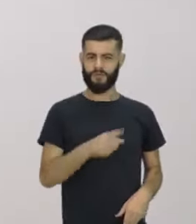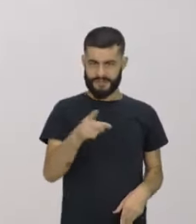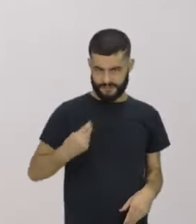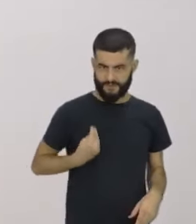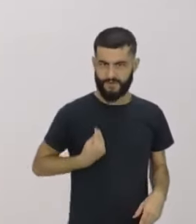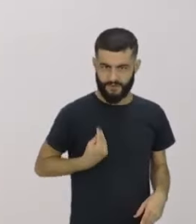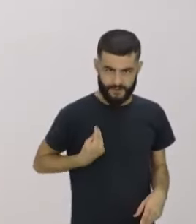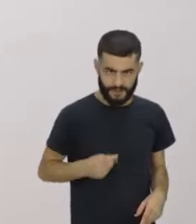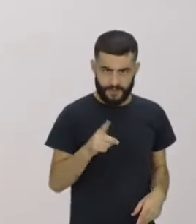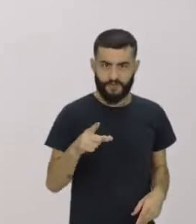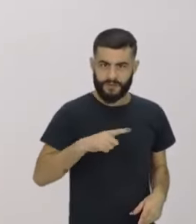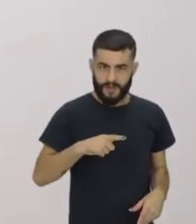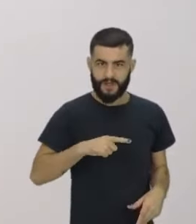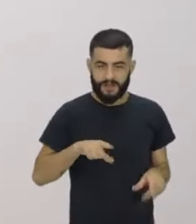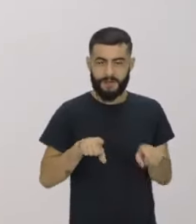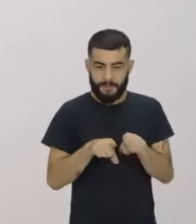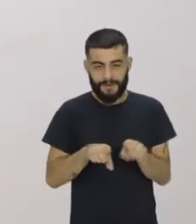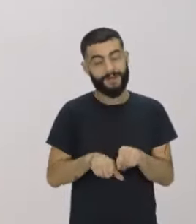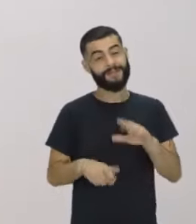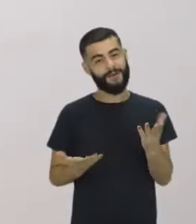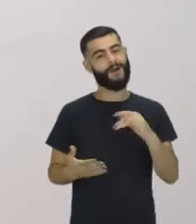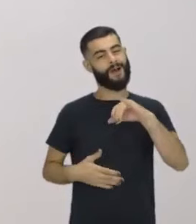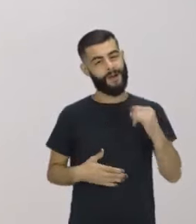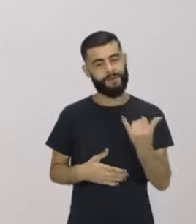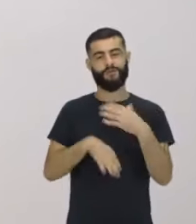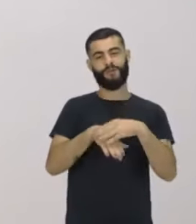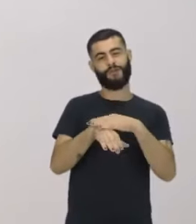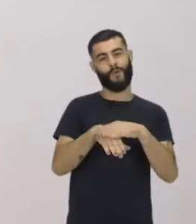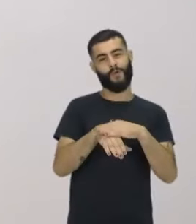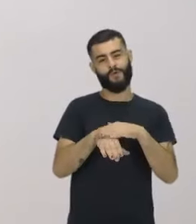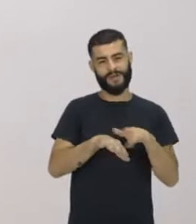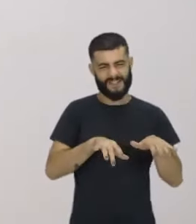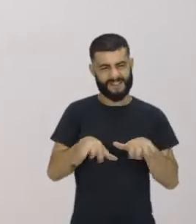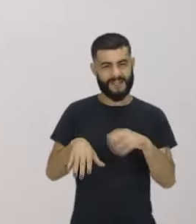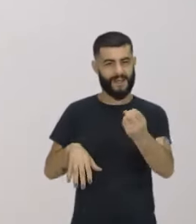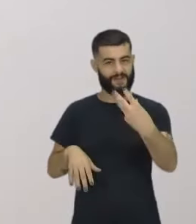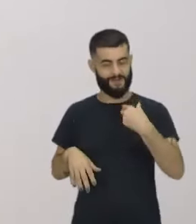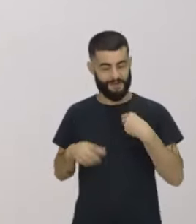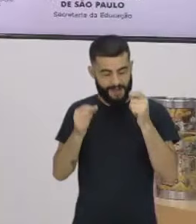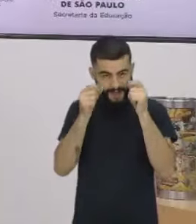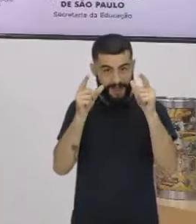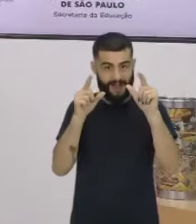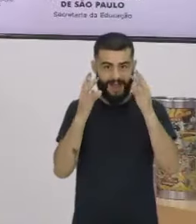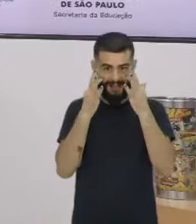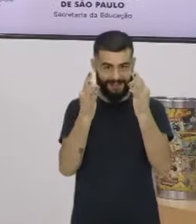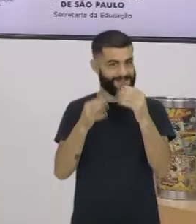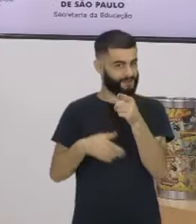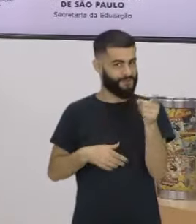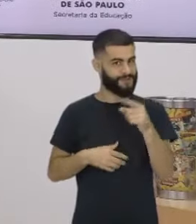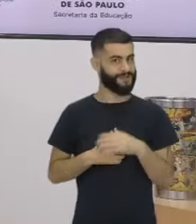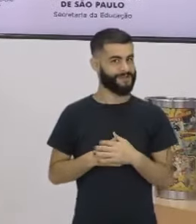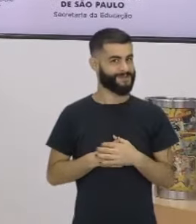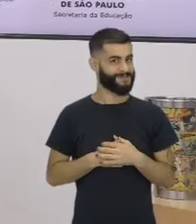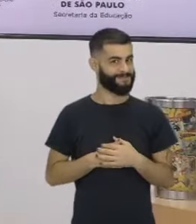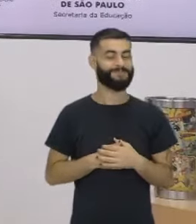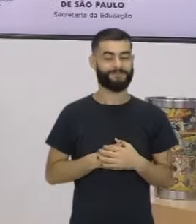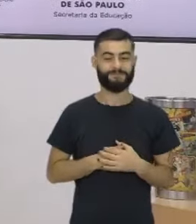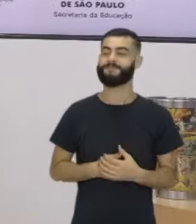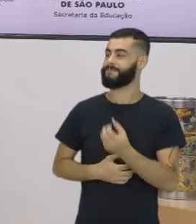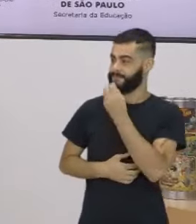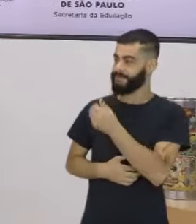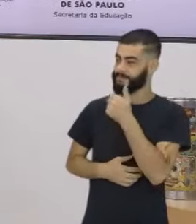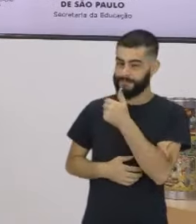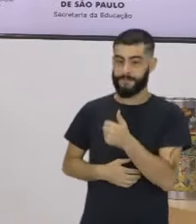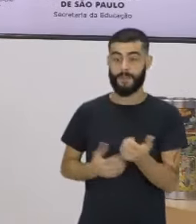aí também, aproveita pra falar com a gente aqui no chat que eu tô ligadinha em vocês. Muito bem! E agora que eu apresentei a Pro